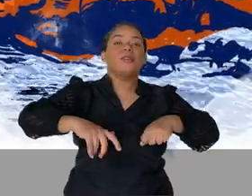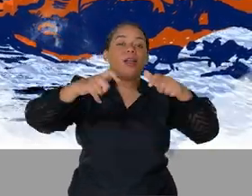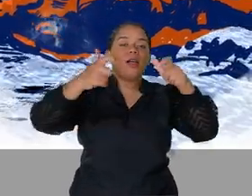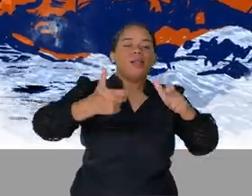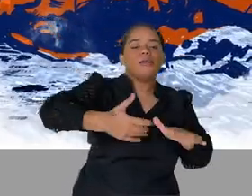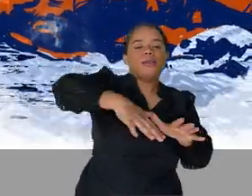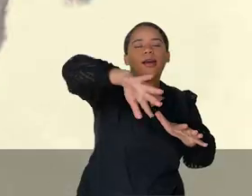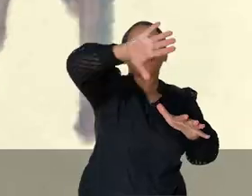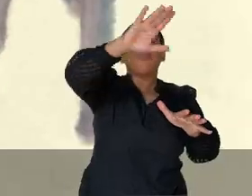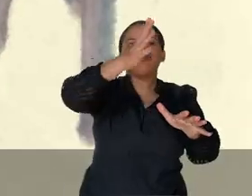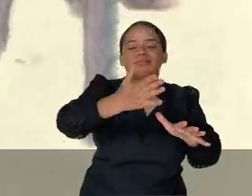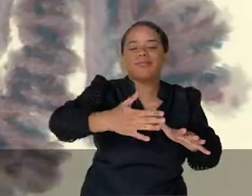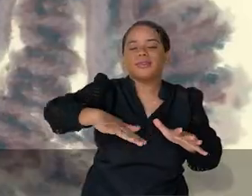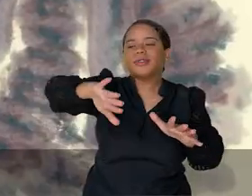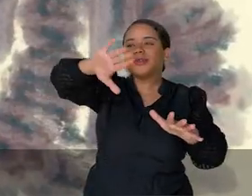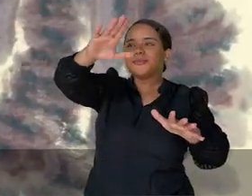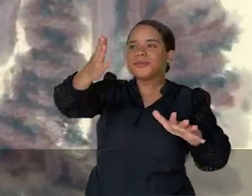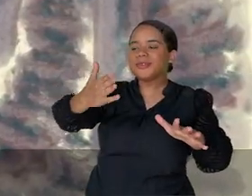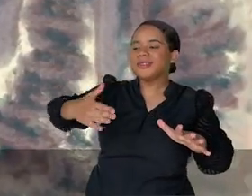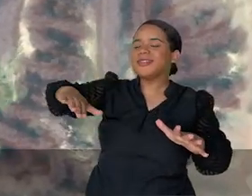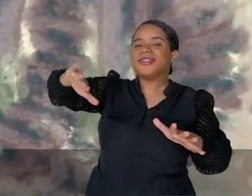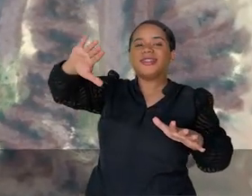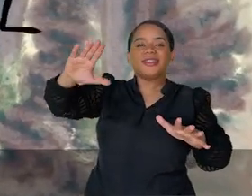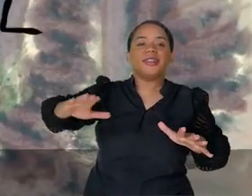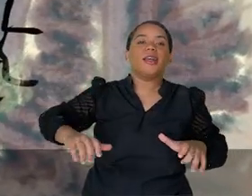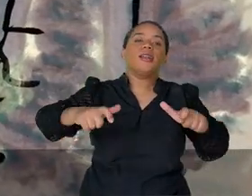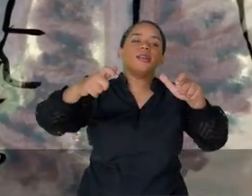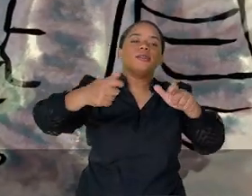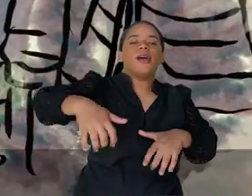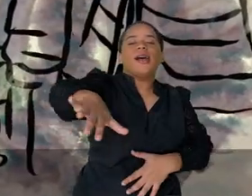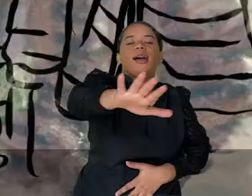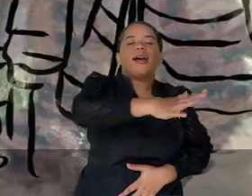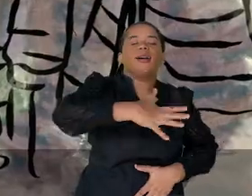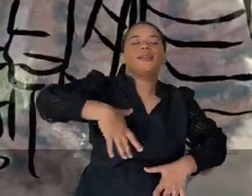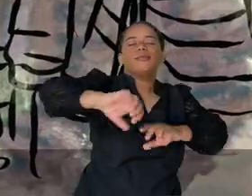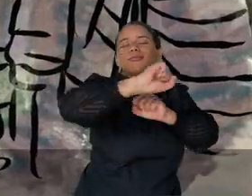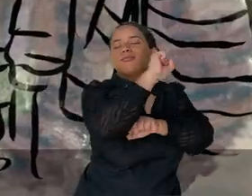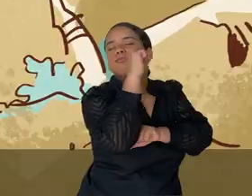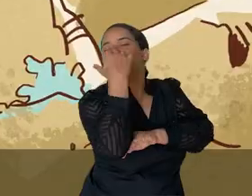Piauí, terra querida,